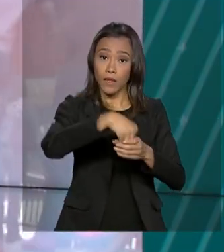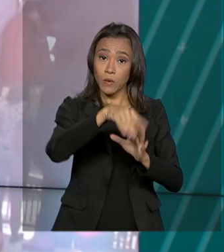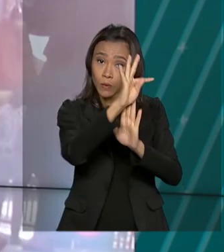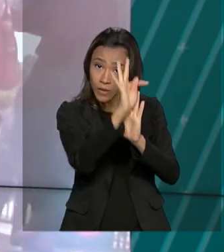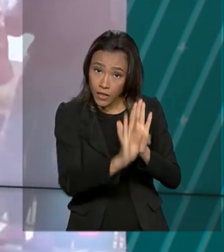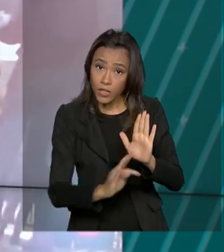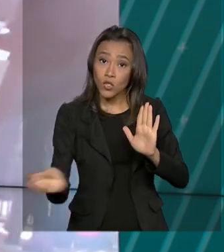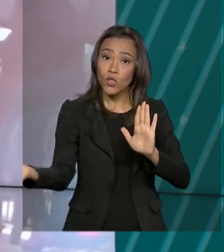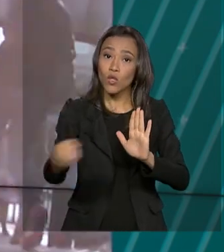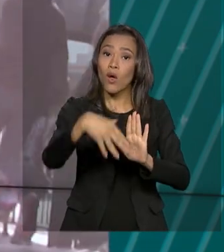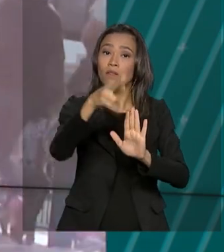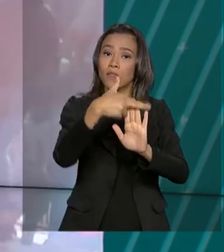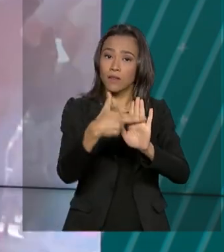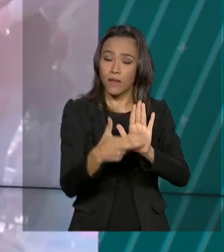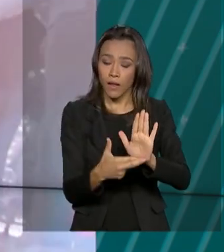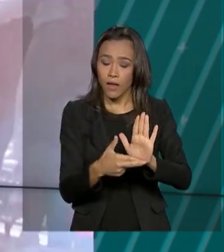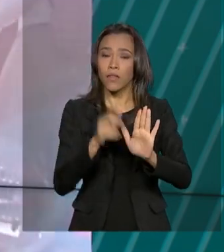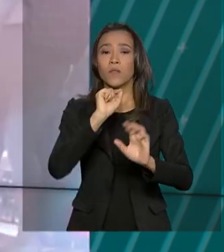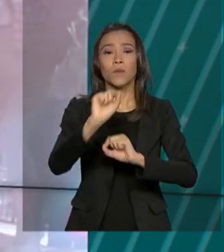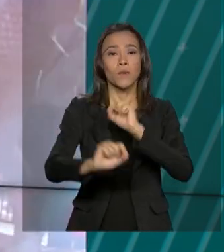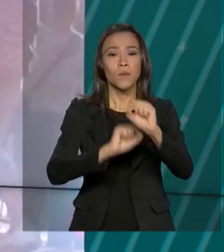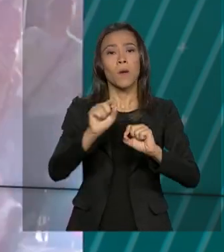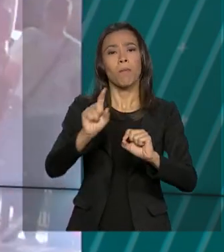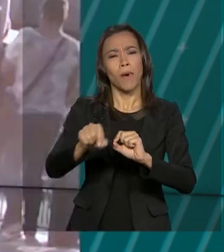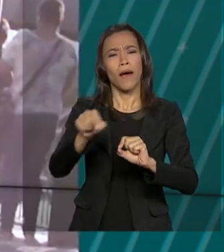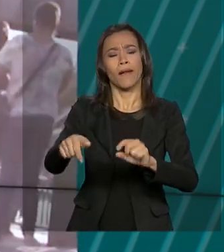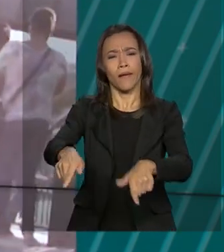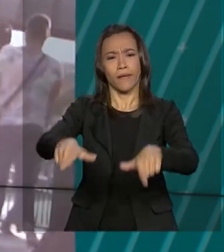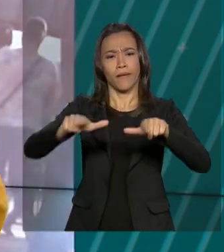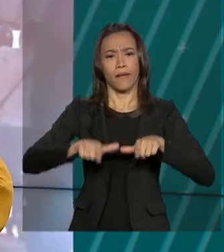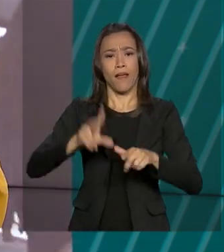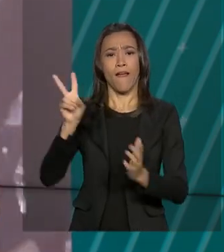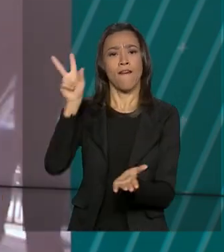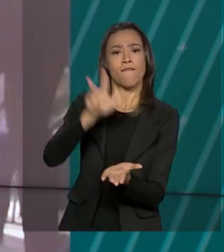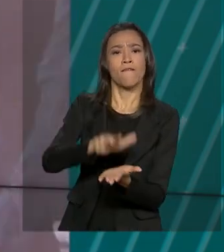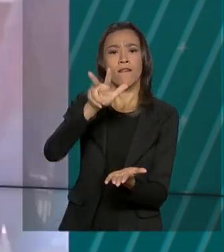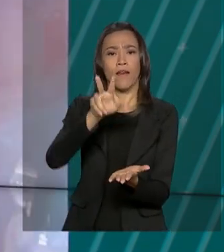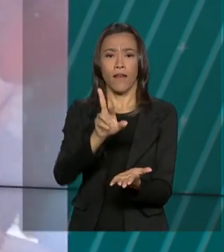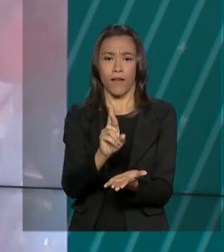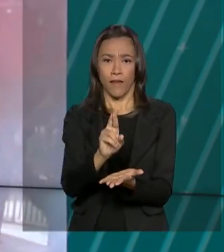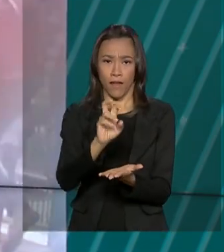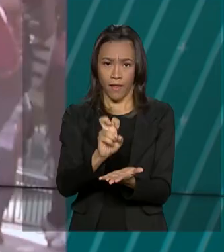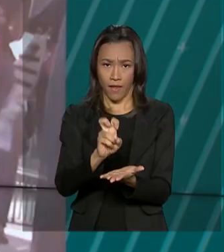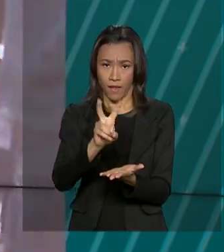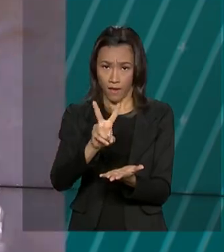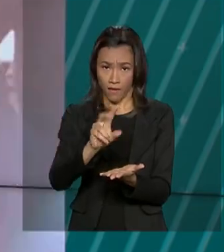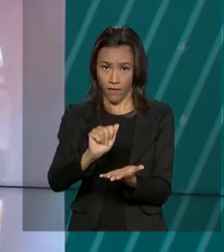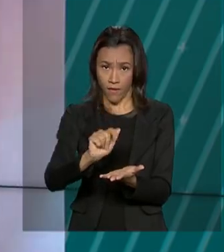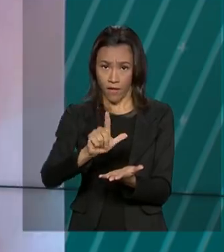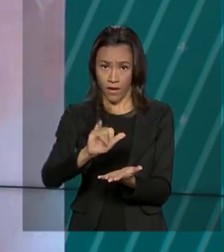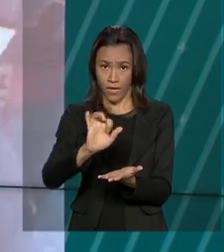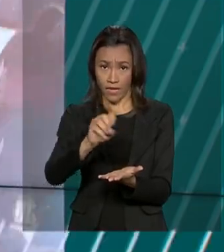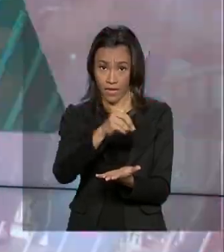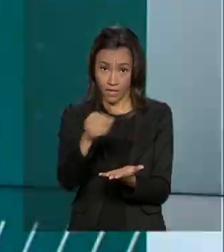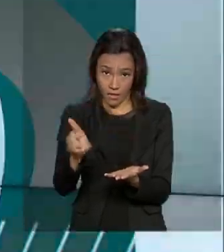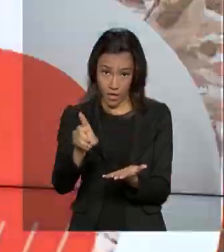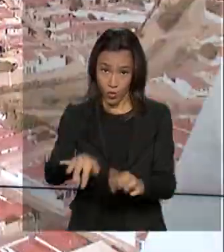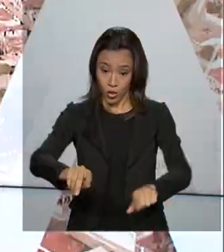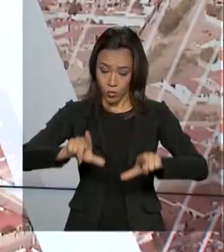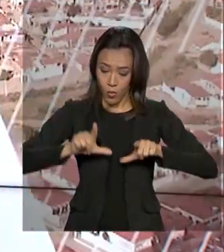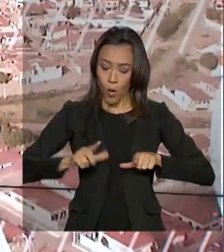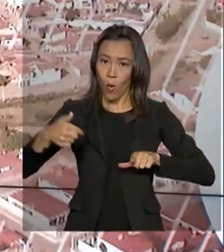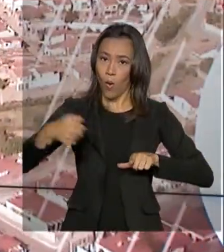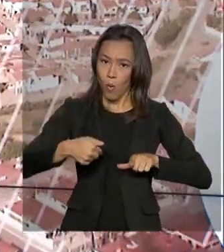novas regras para a realização do exame de revalidação de diplomas, o REVALIDA. Segundo as normas, poderá aplicar o